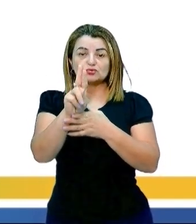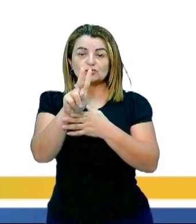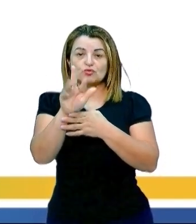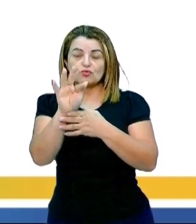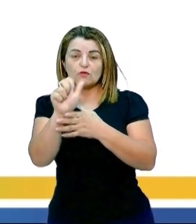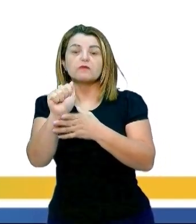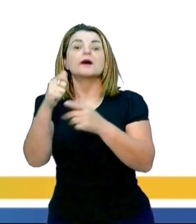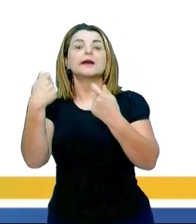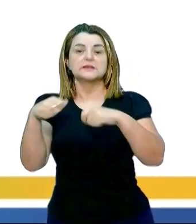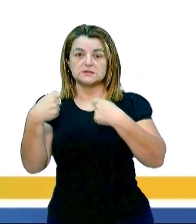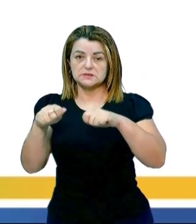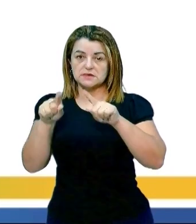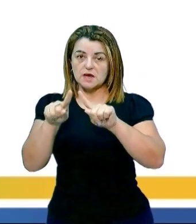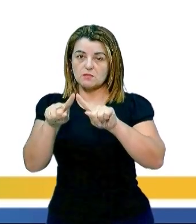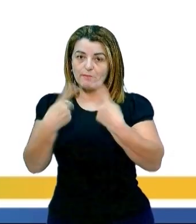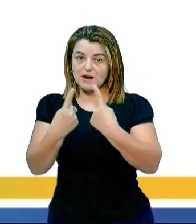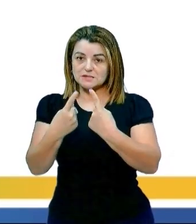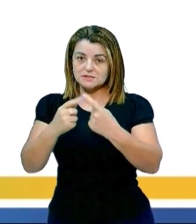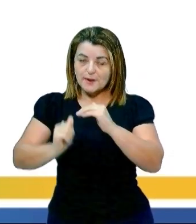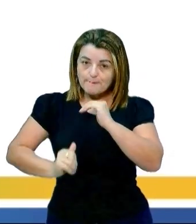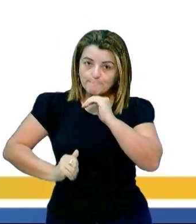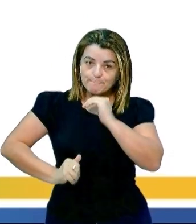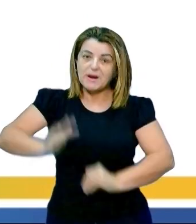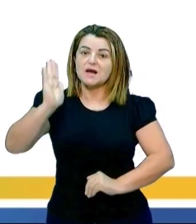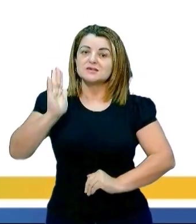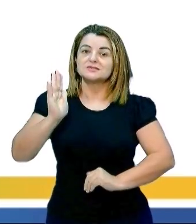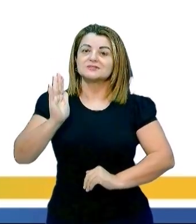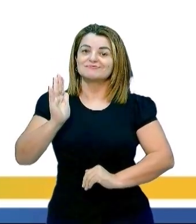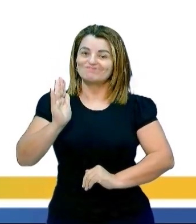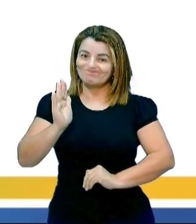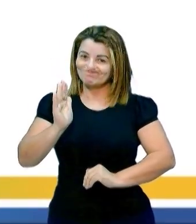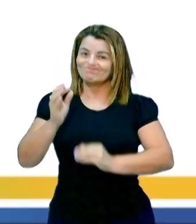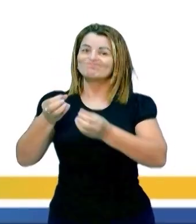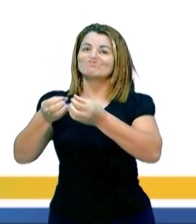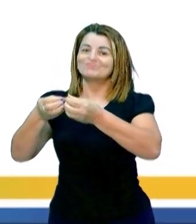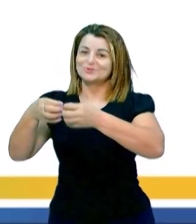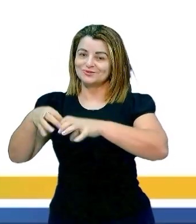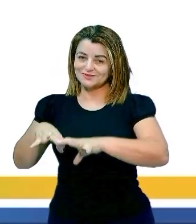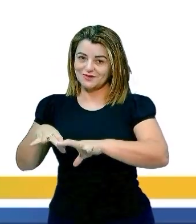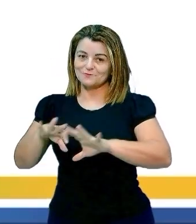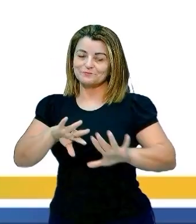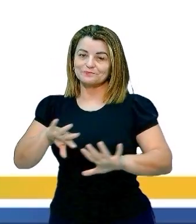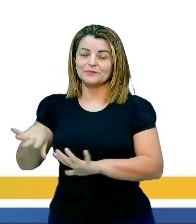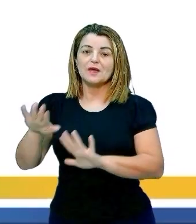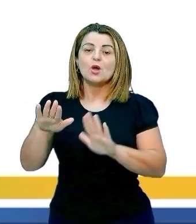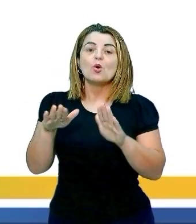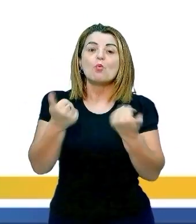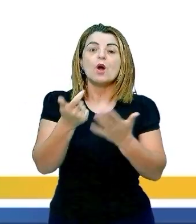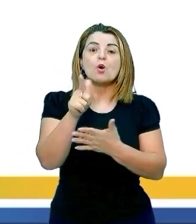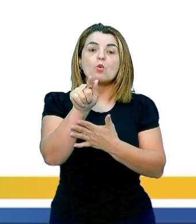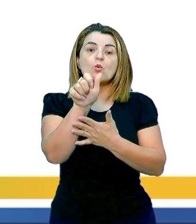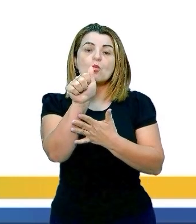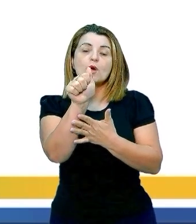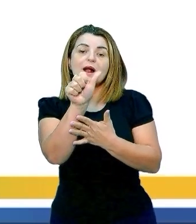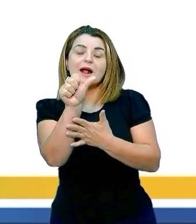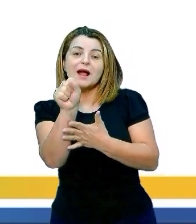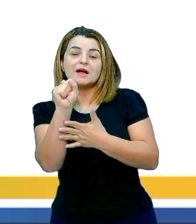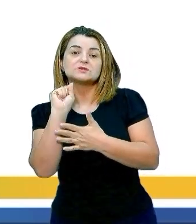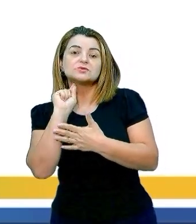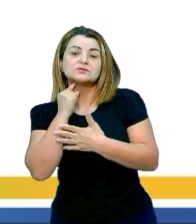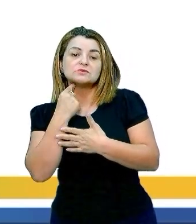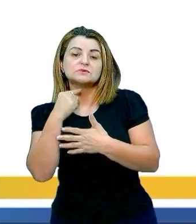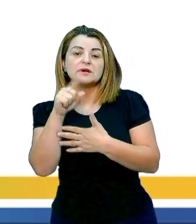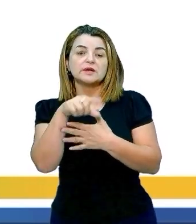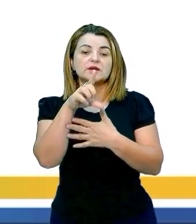Ok? Então qual é o gás principal poluente desse nosso ar? É o